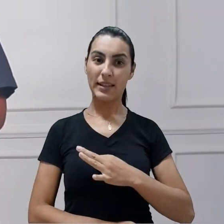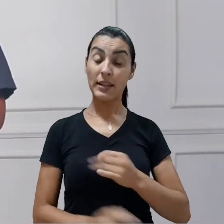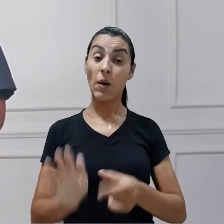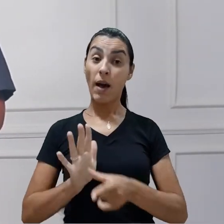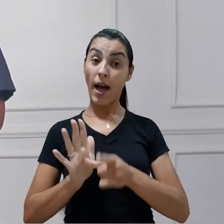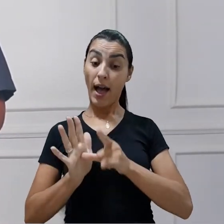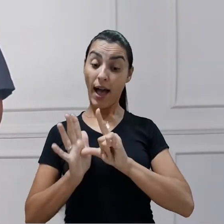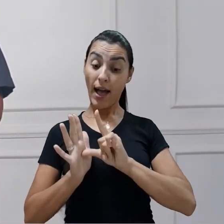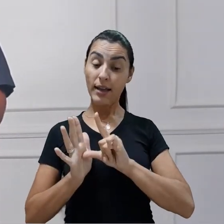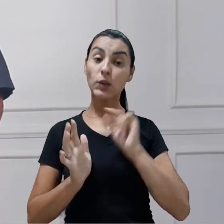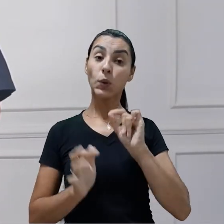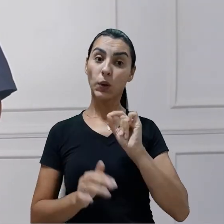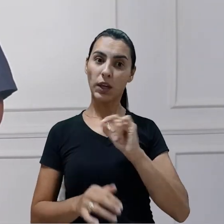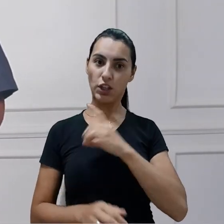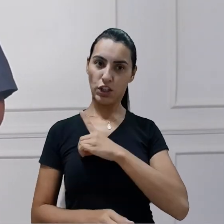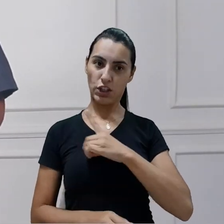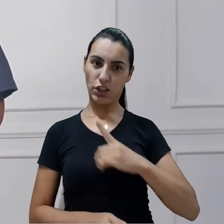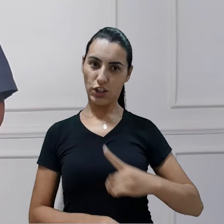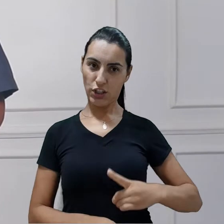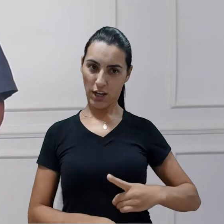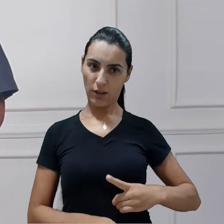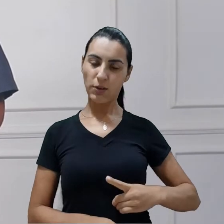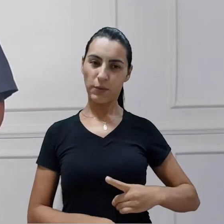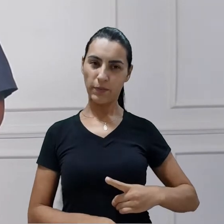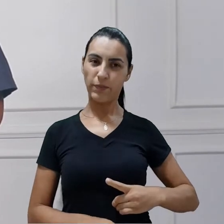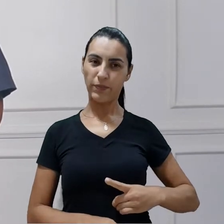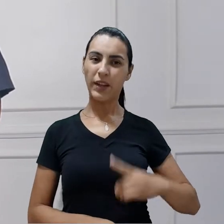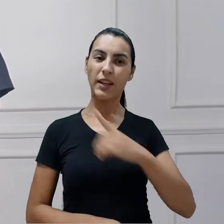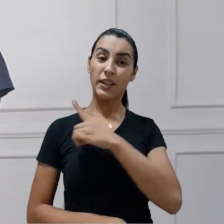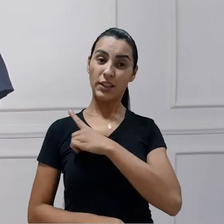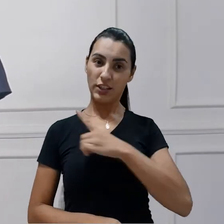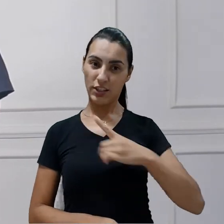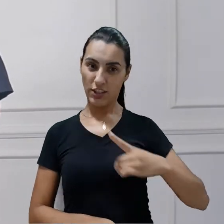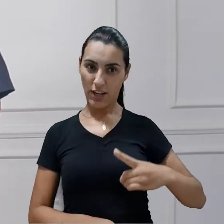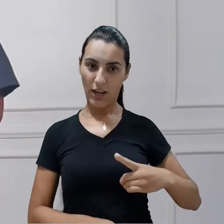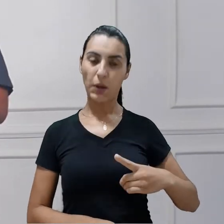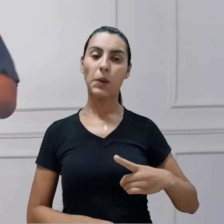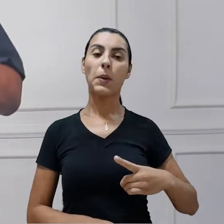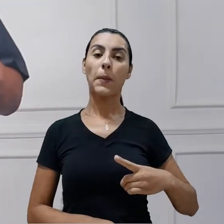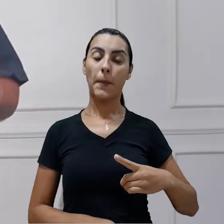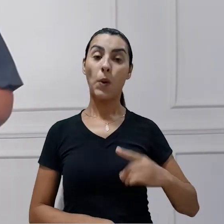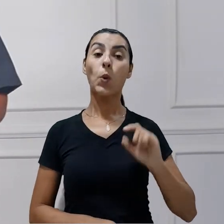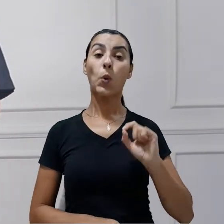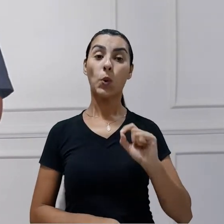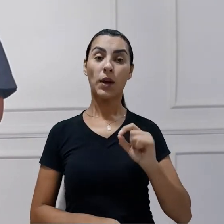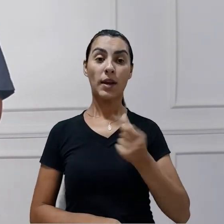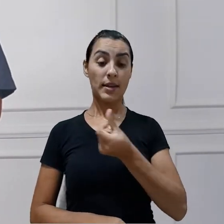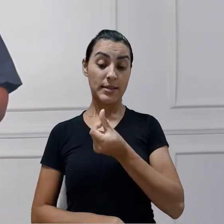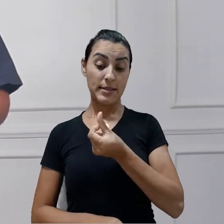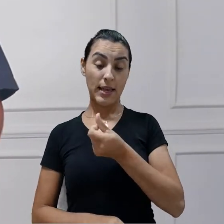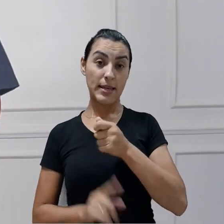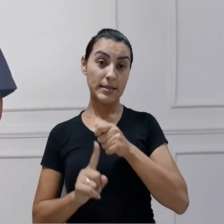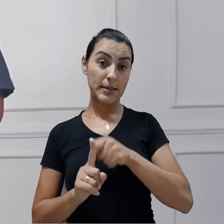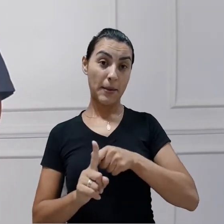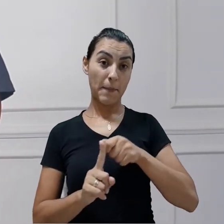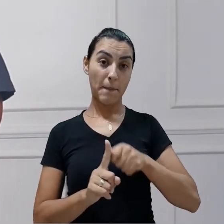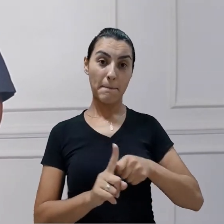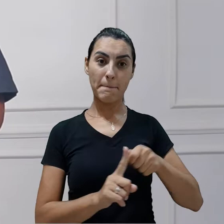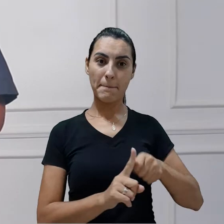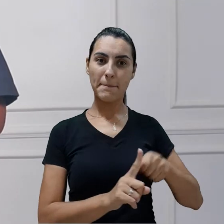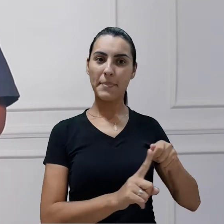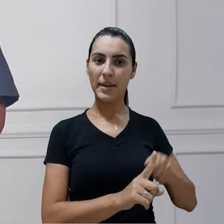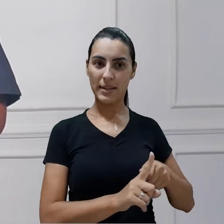ordenado diácono e, pelo Código de Direito Canônico, passa, no mínimo, seis meses dentro